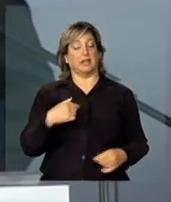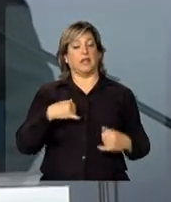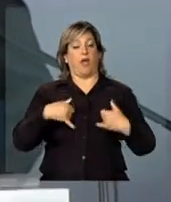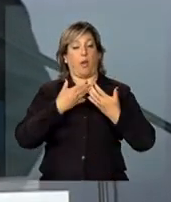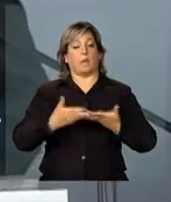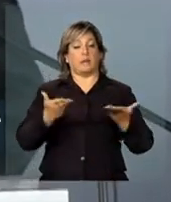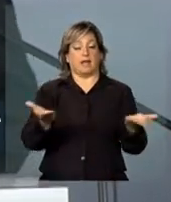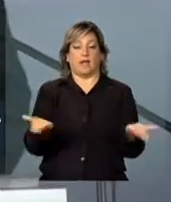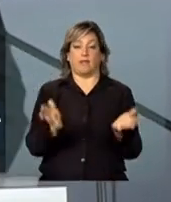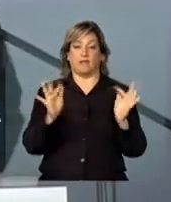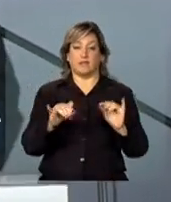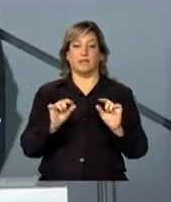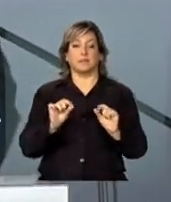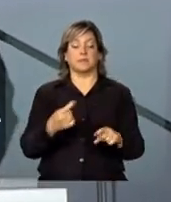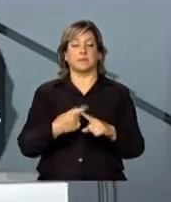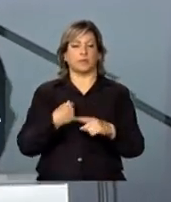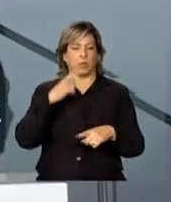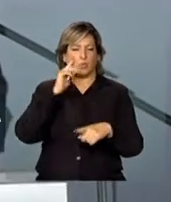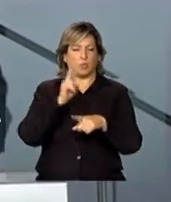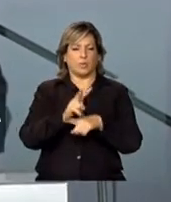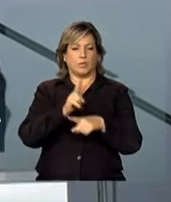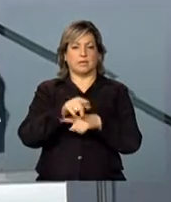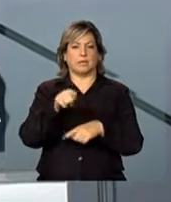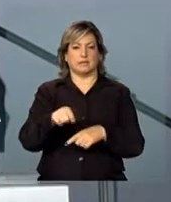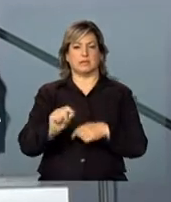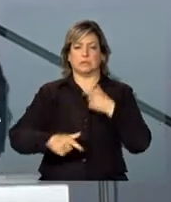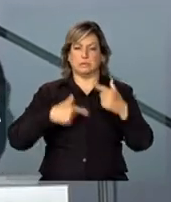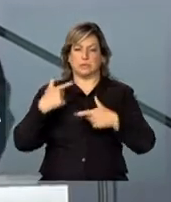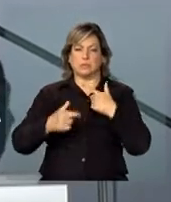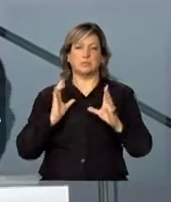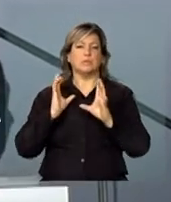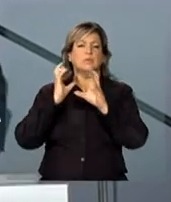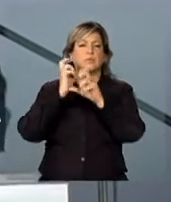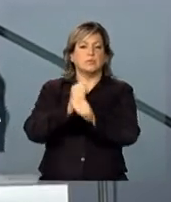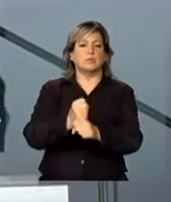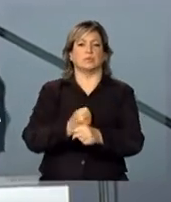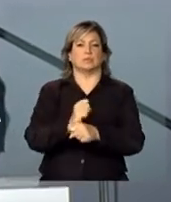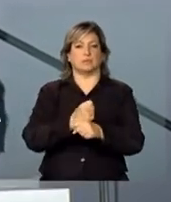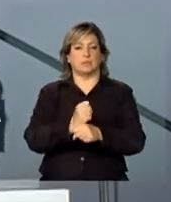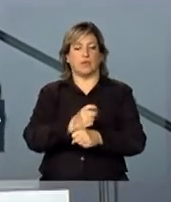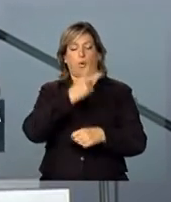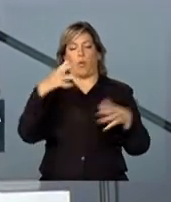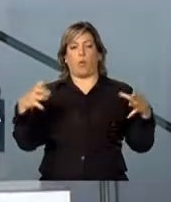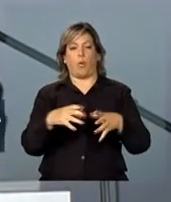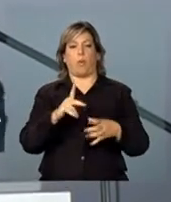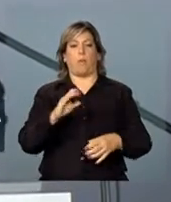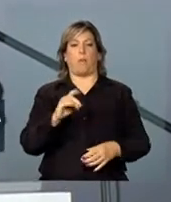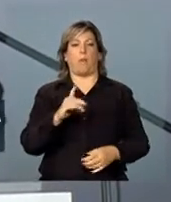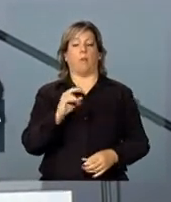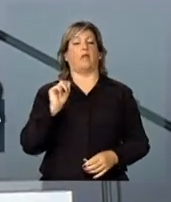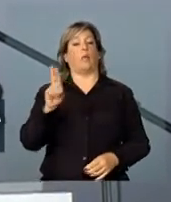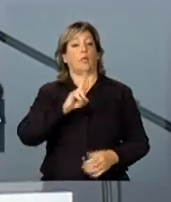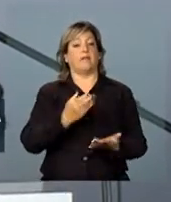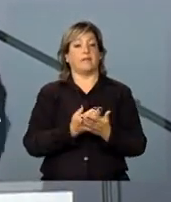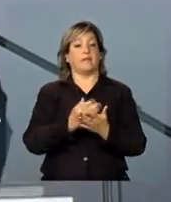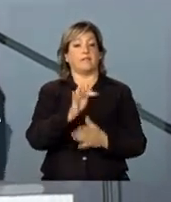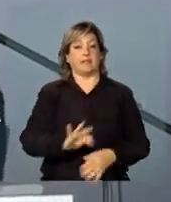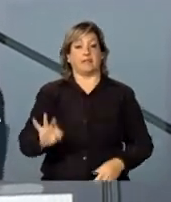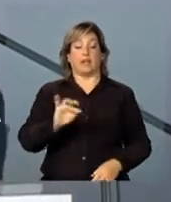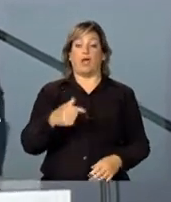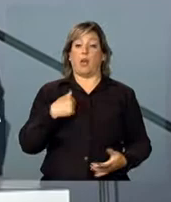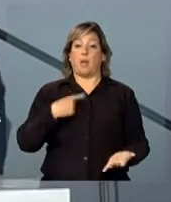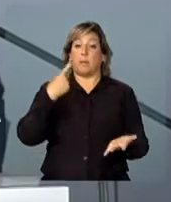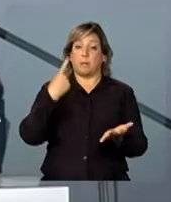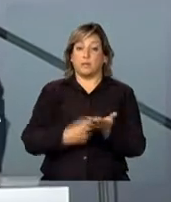homenagem, porque eu acompanhei essa luta ao longo de todos esses anos do movimento popular pela Universidade Federal. E eu